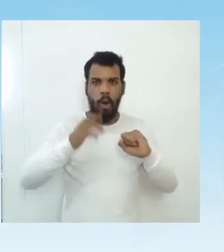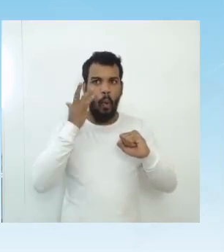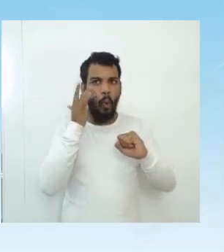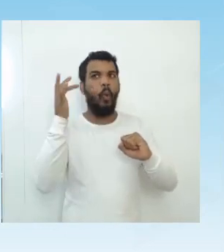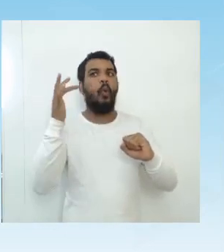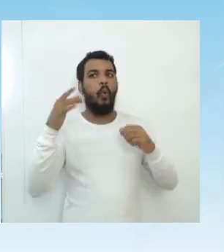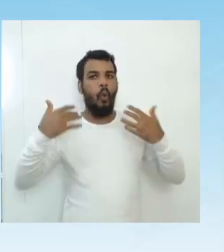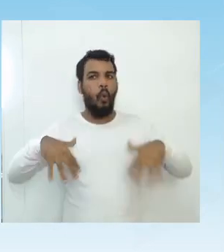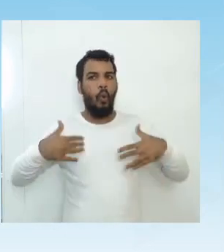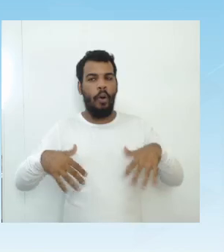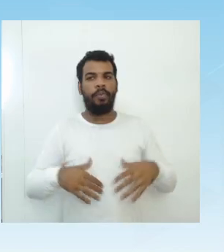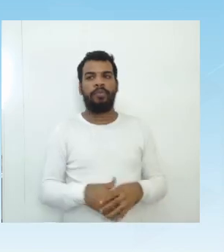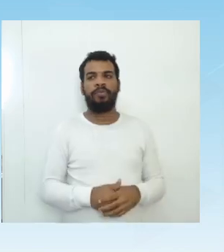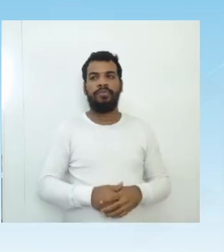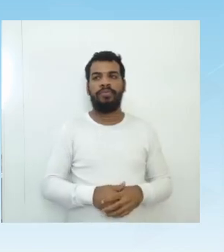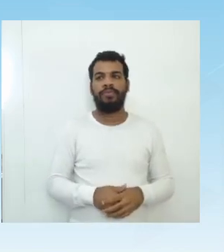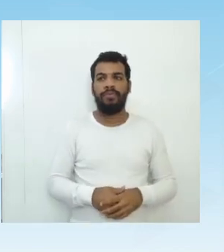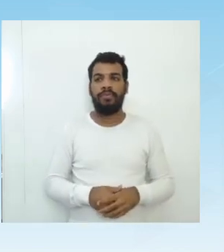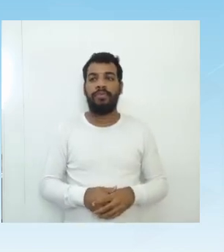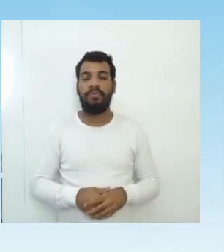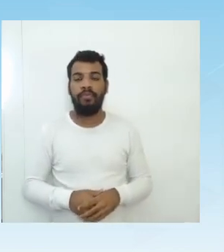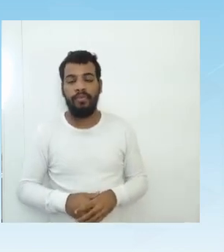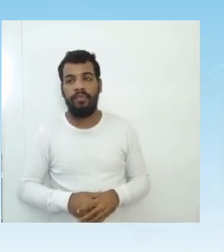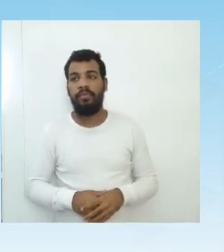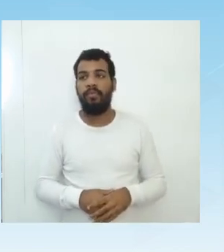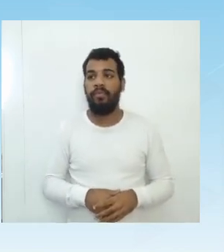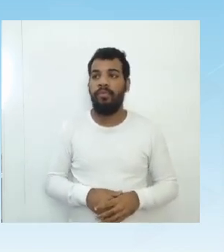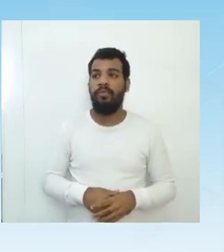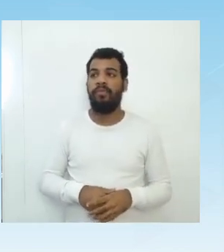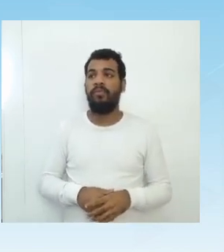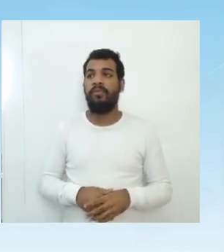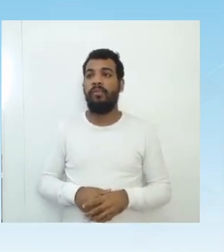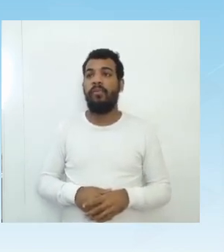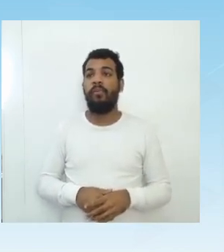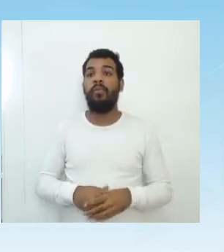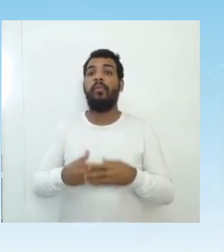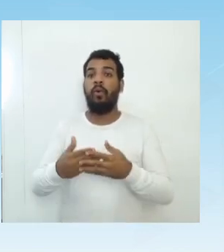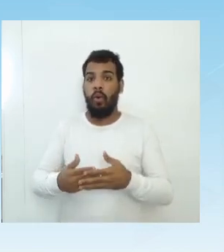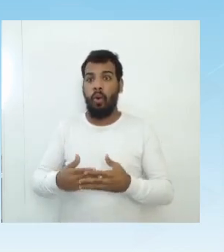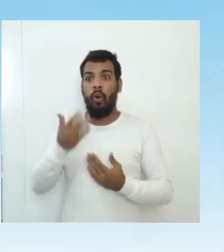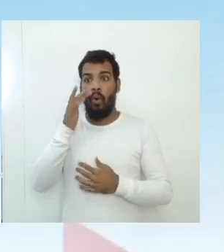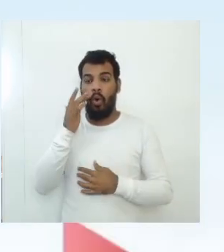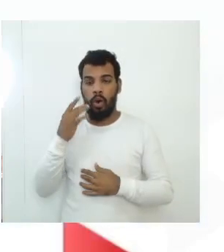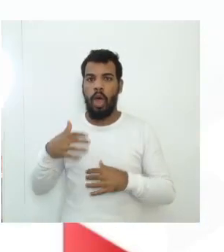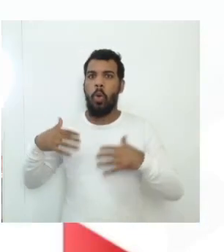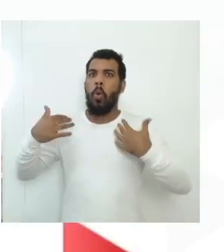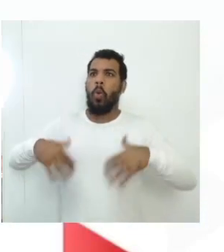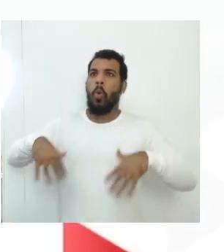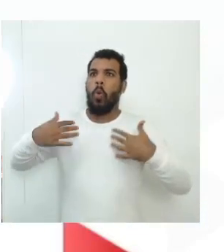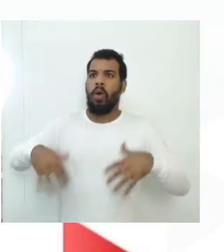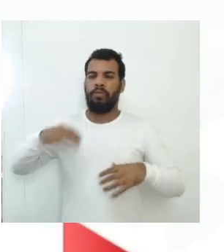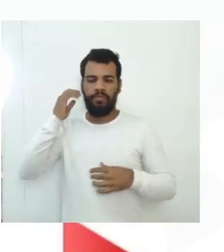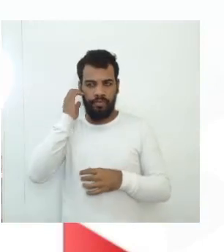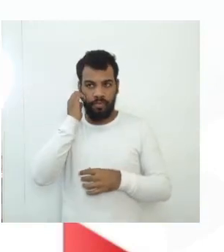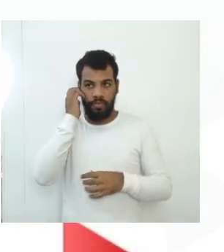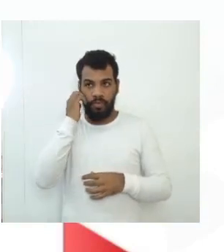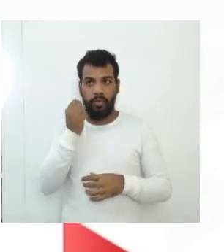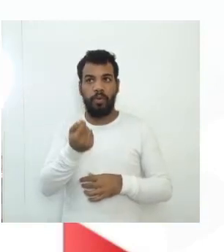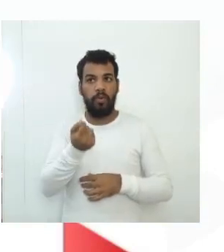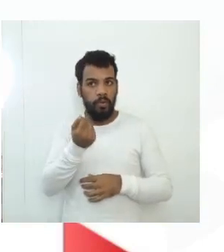dourado. Até hoje, o ouro, ele é muito valioso. E se tornou um parâmetro